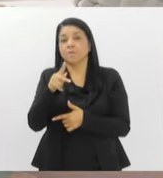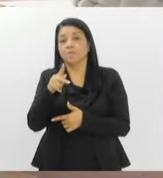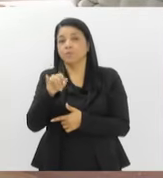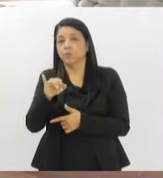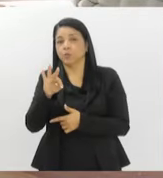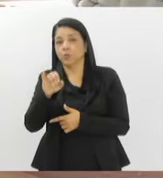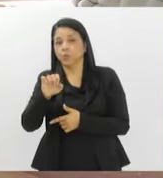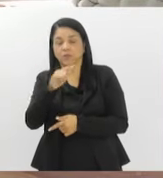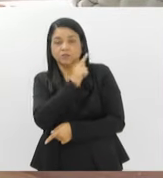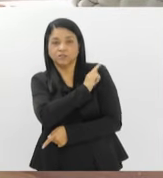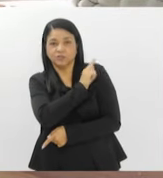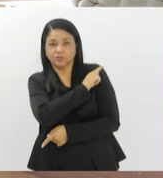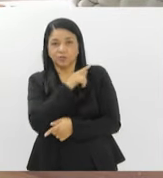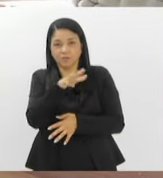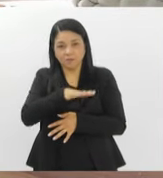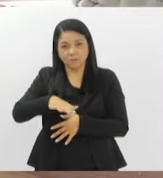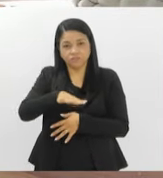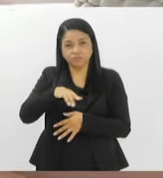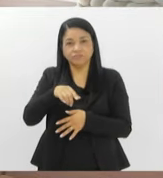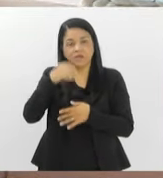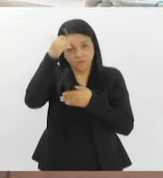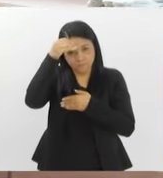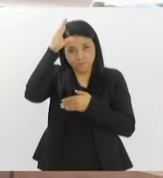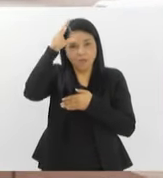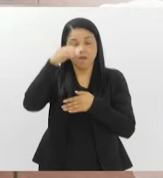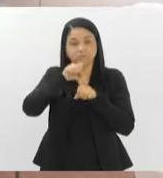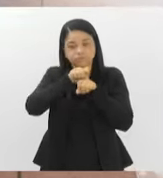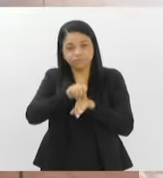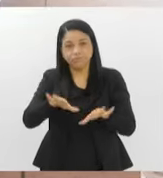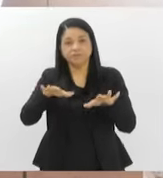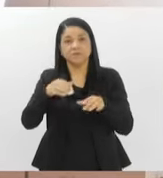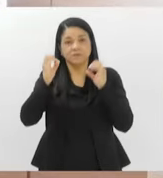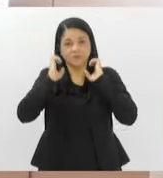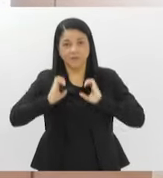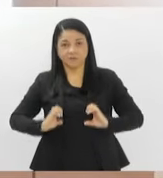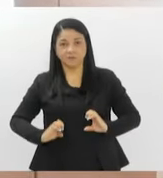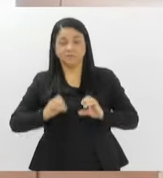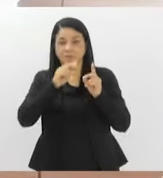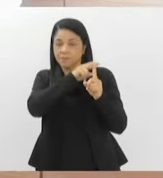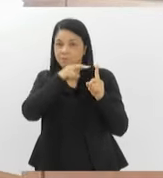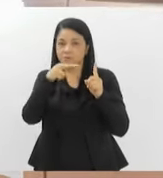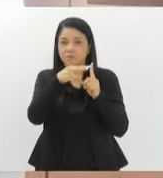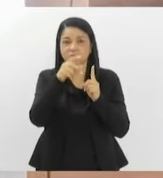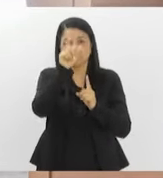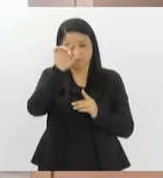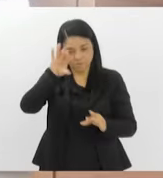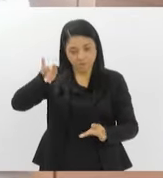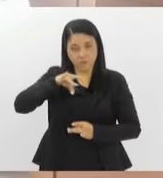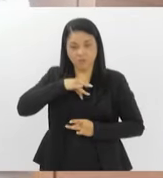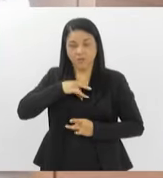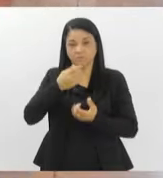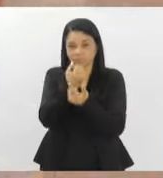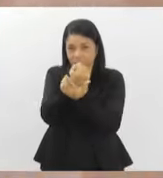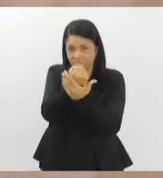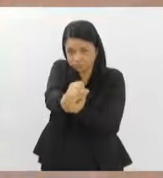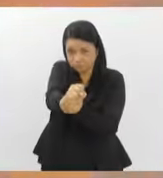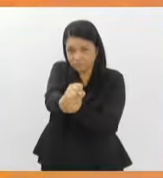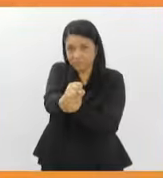e quer ampliar os conhecimentos e saberes étnicos a partir da perspectiva de personagens quilombolas.